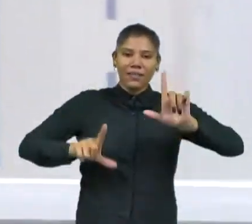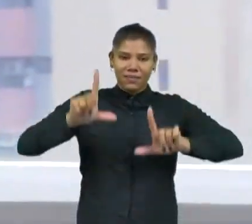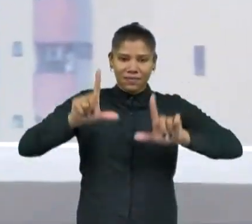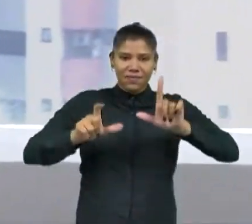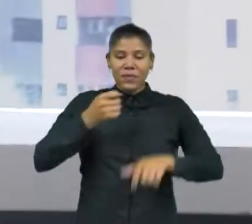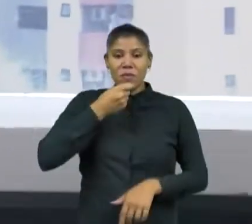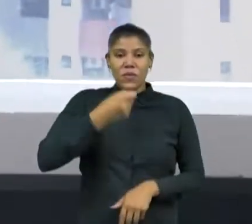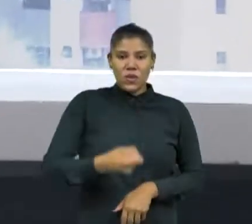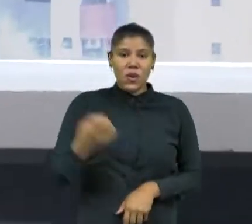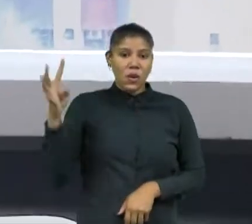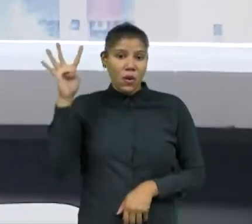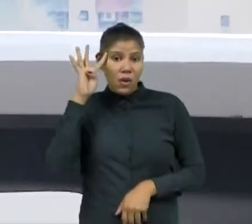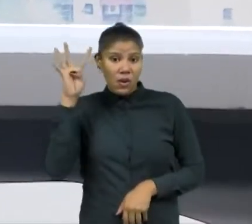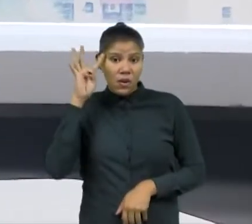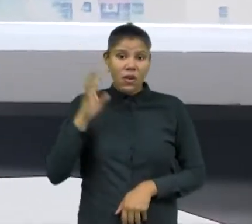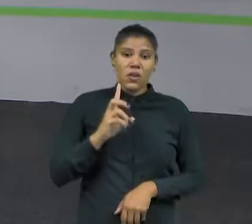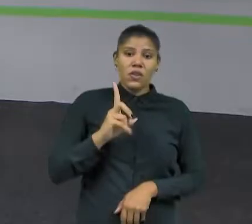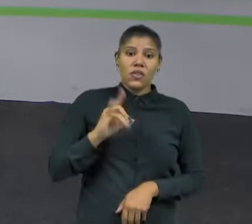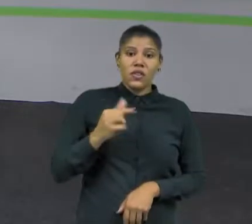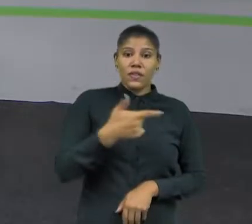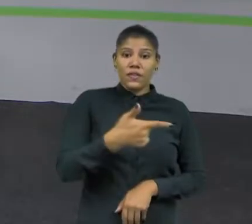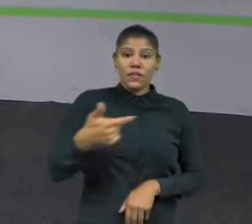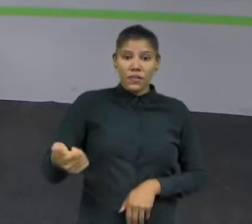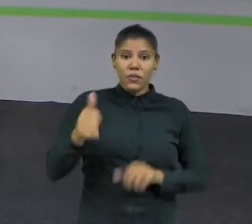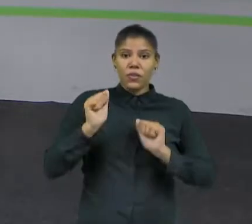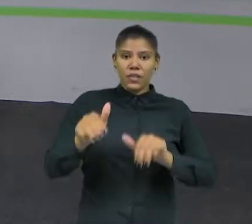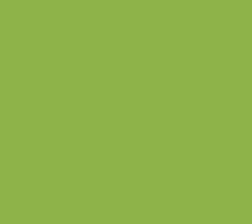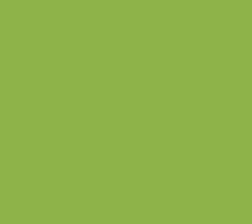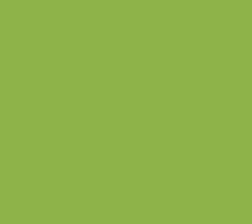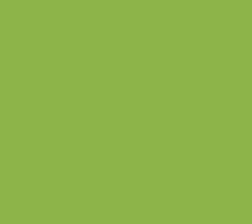quarta-feira, 21 de setembro de 2022.